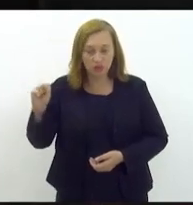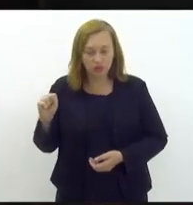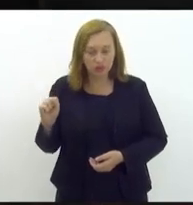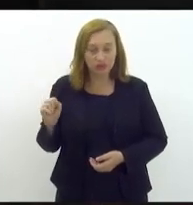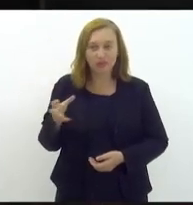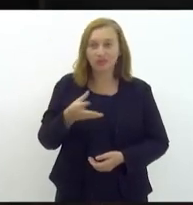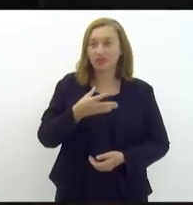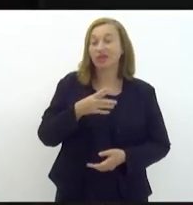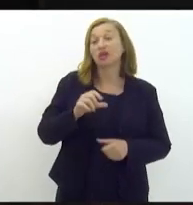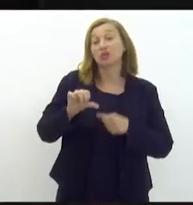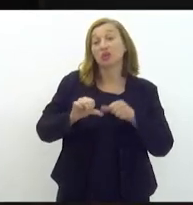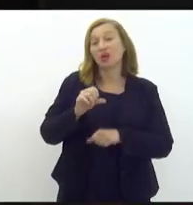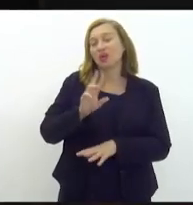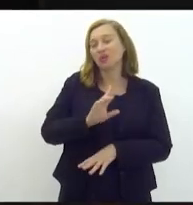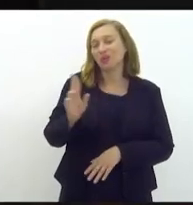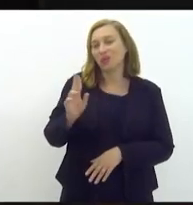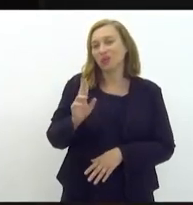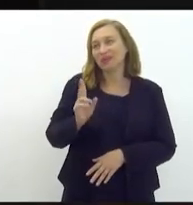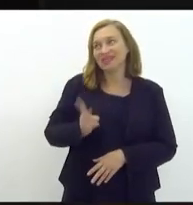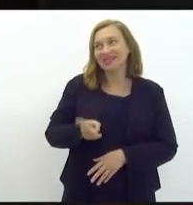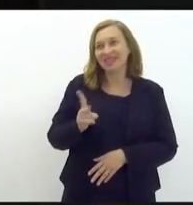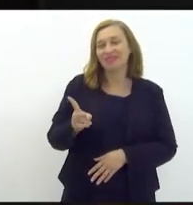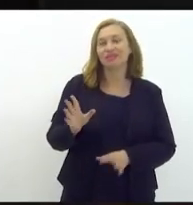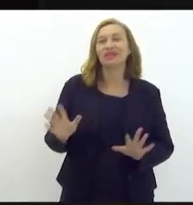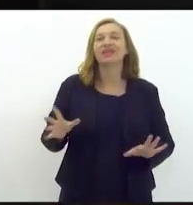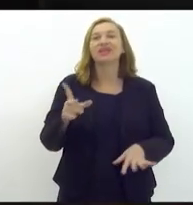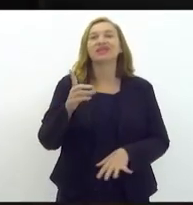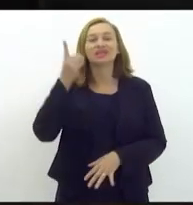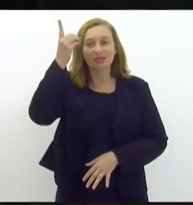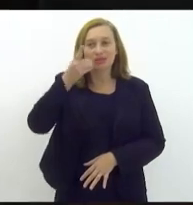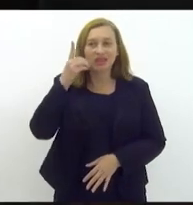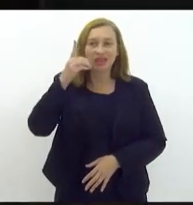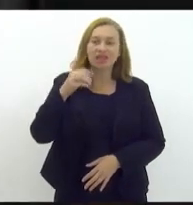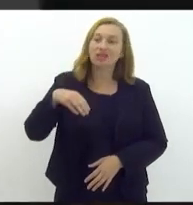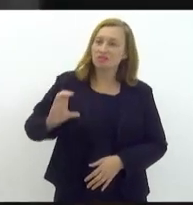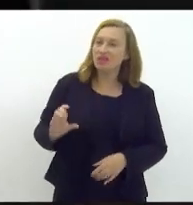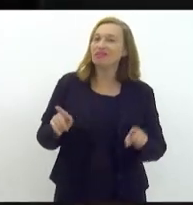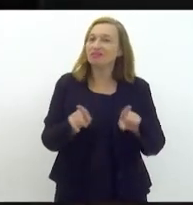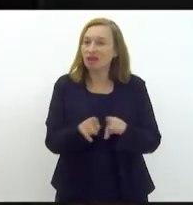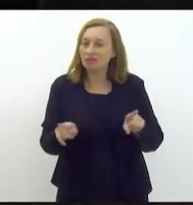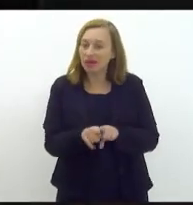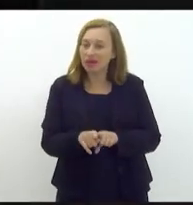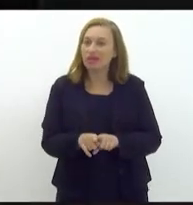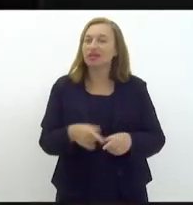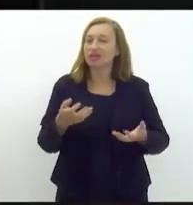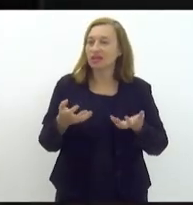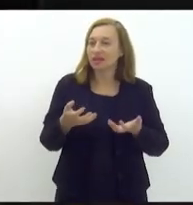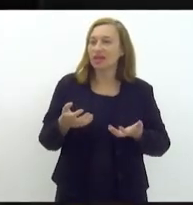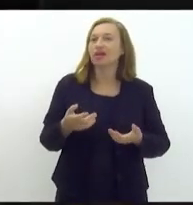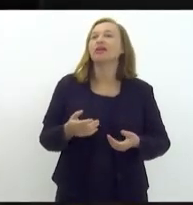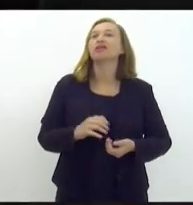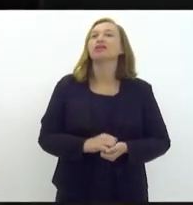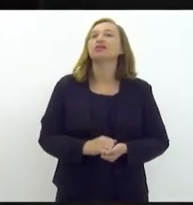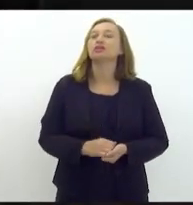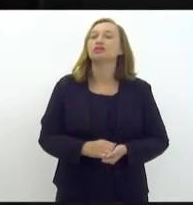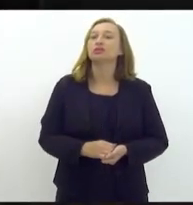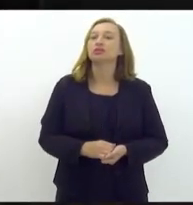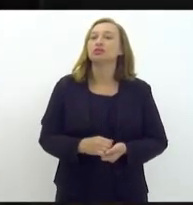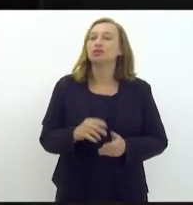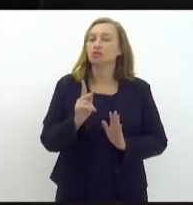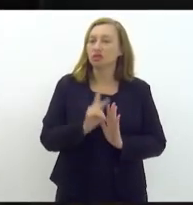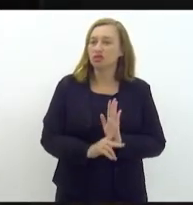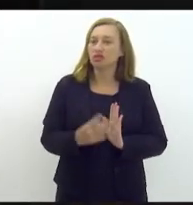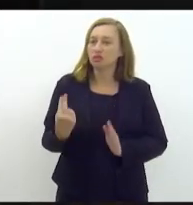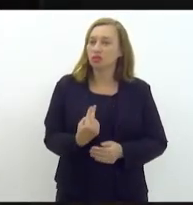eu sempre troco o nome dos dois, deputado Carlos Mink também, que é participado da coautoria do projeto,